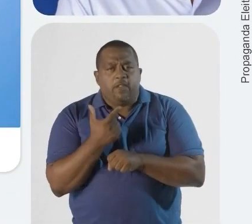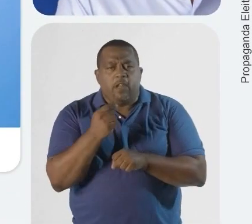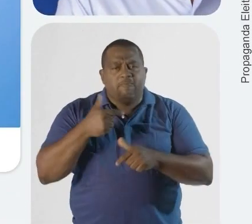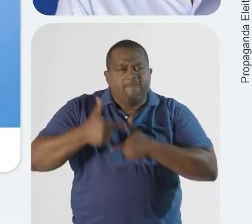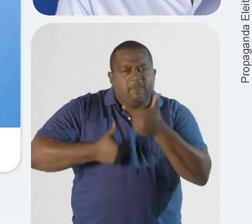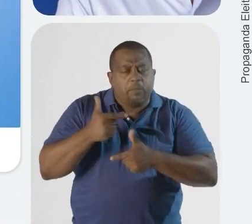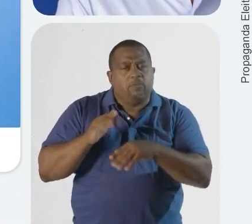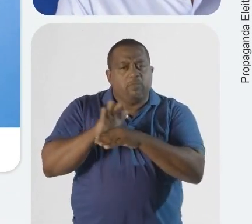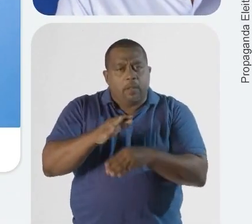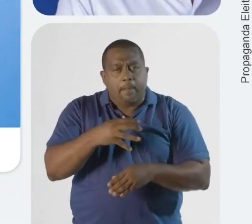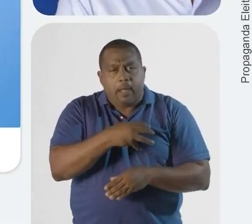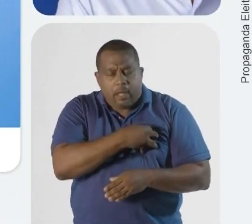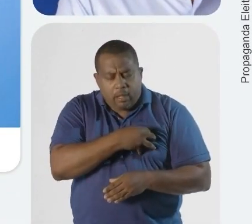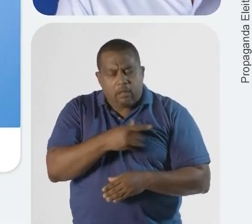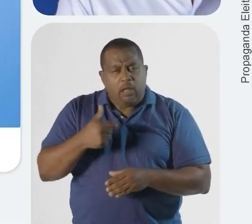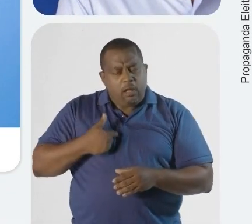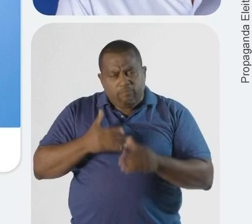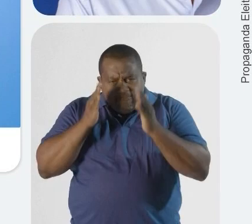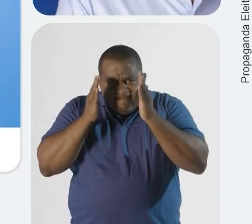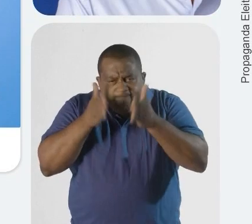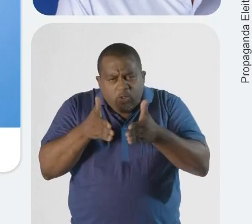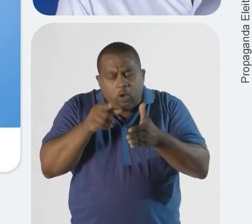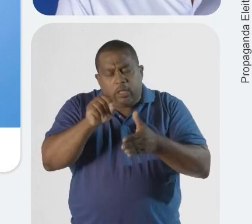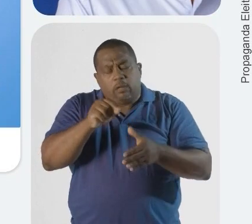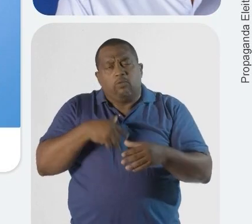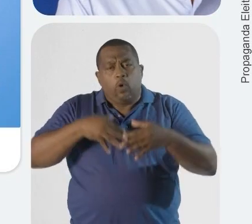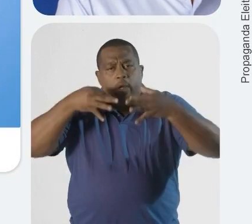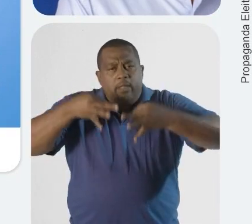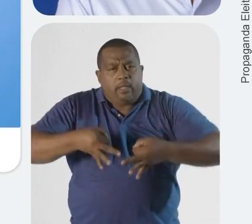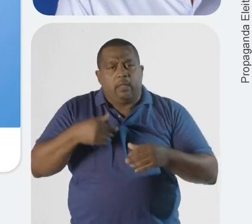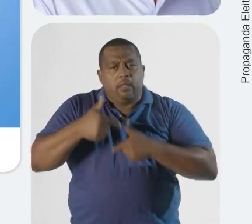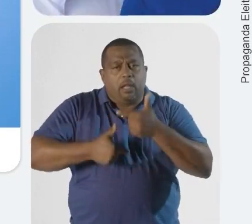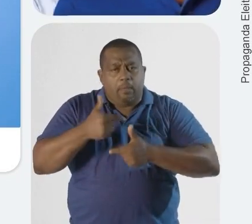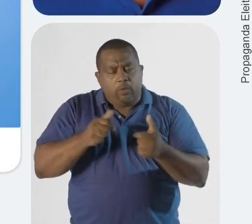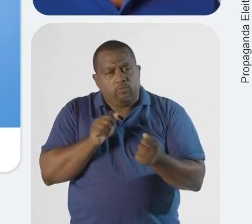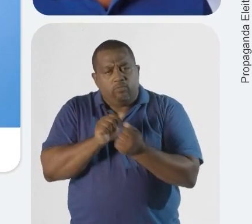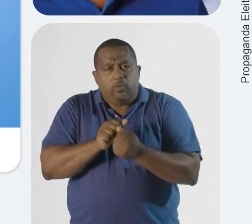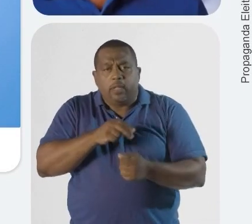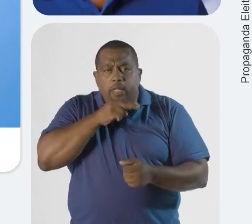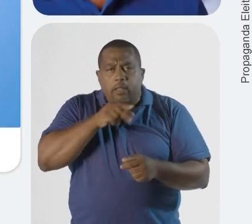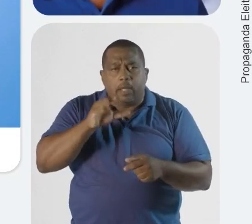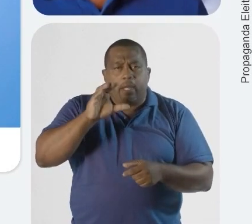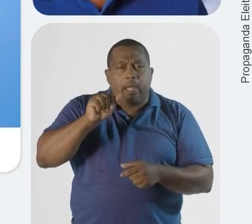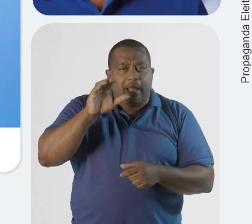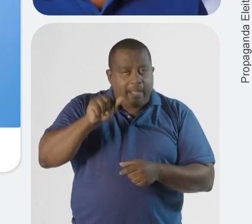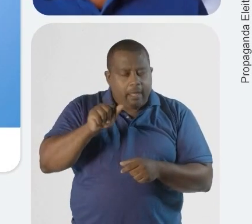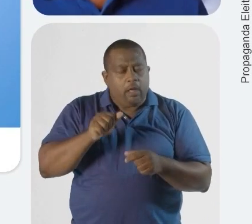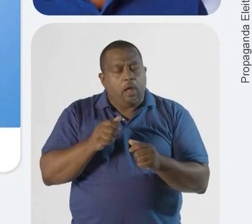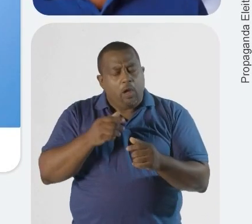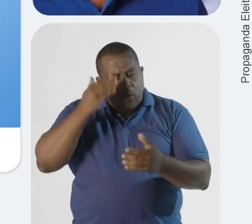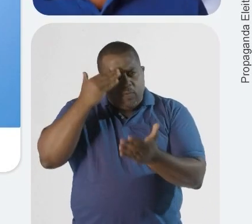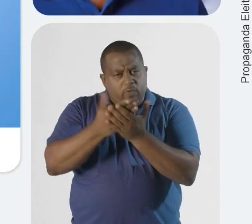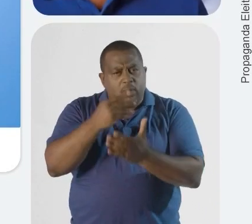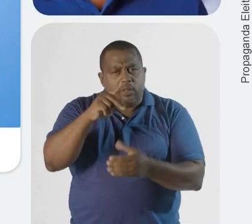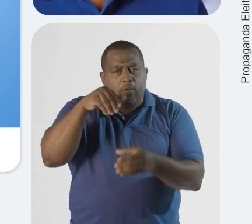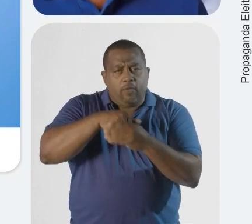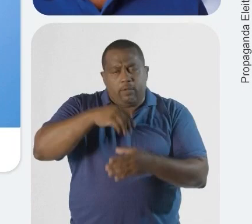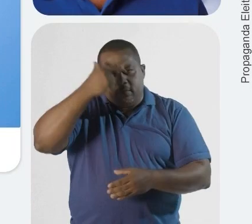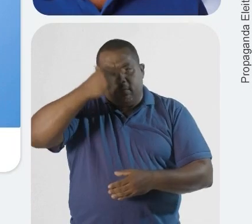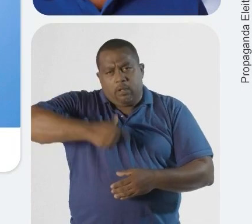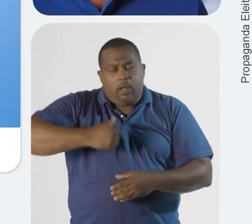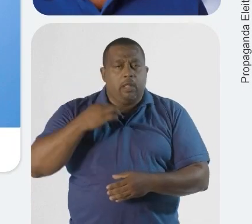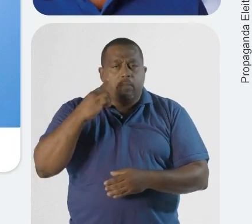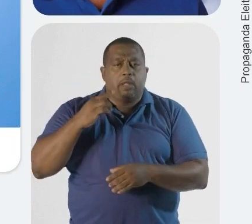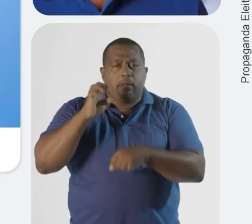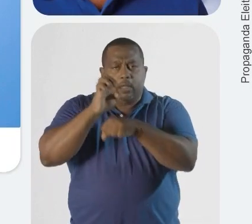20 anos trabalhando pela Bahia, com mandato pautado pela coerência e trabalho. Estou com a Seminete KK. Conto com o seu voto. Sou o Sandro